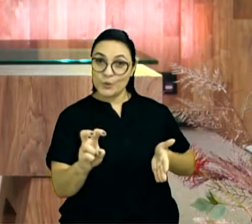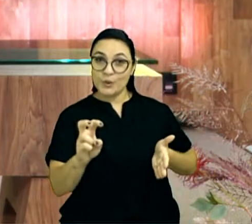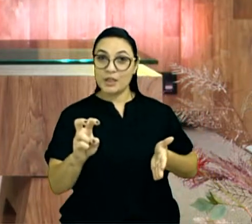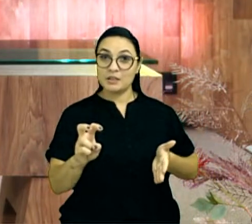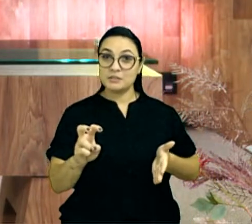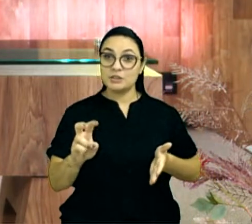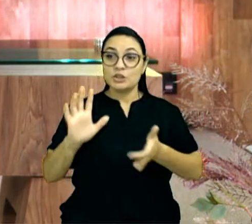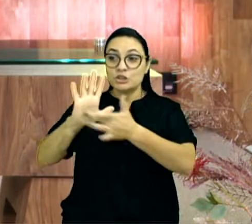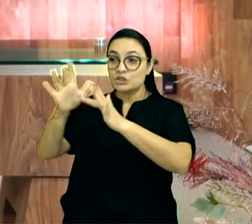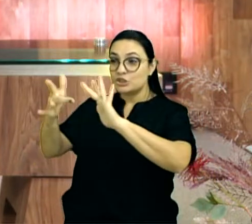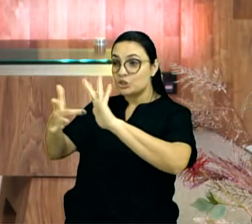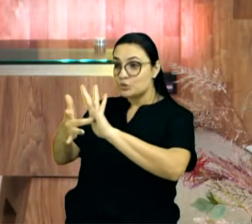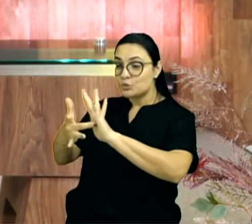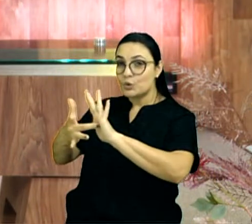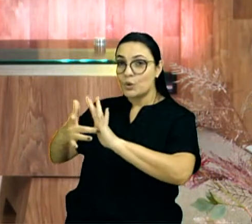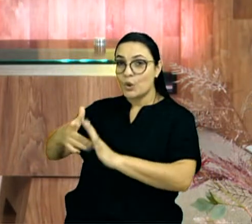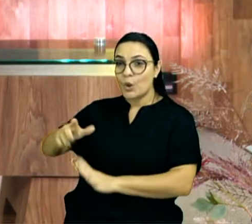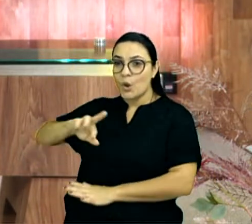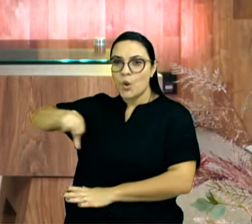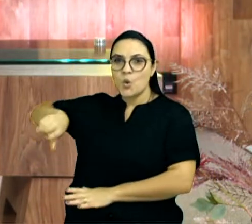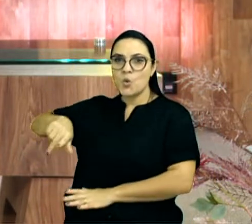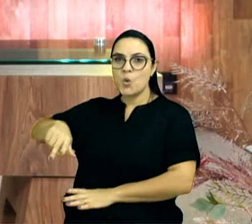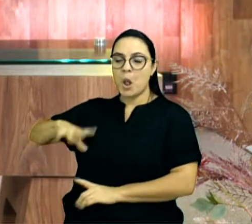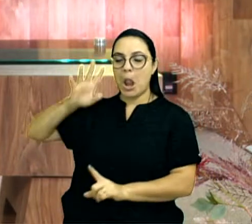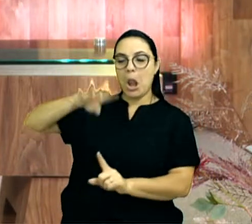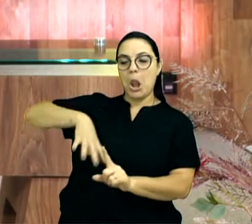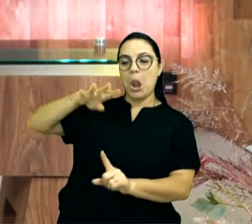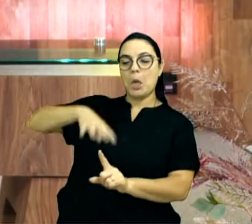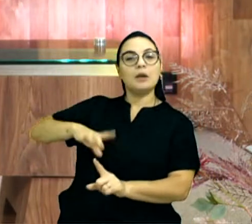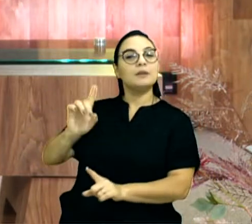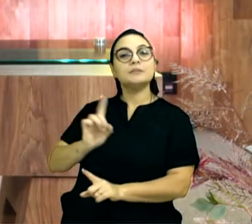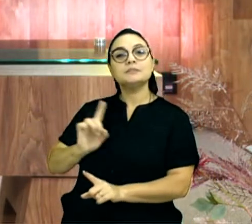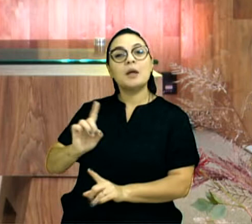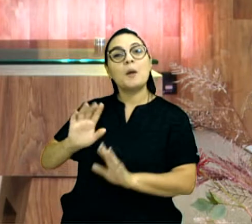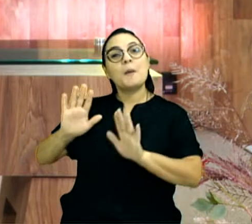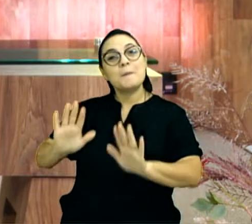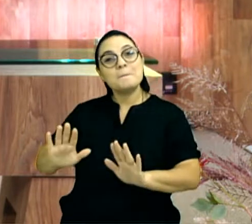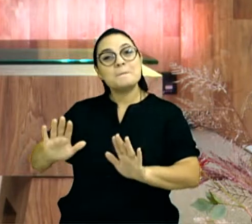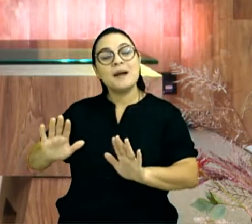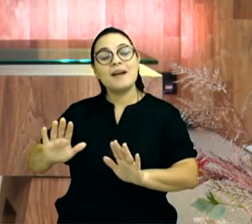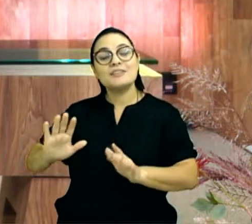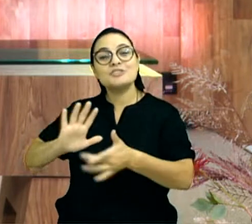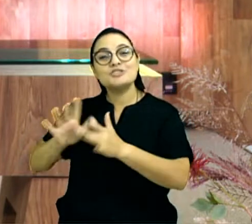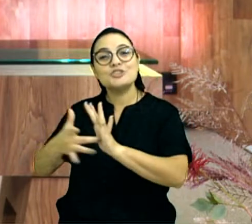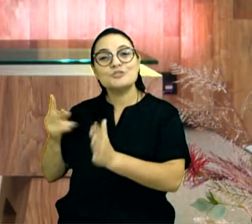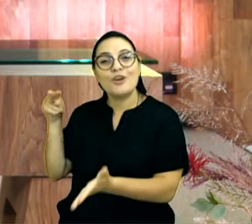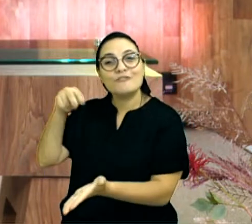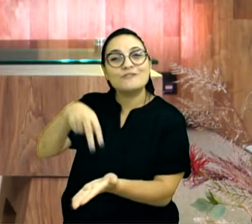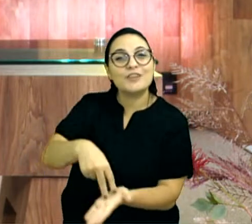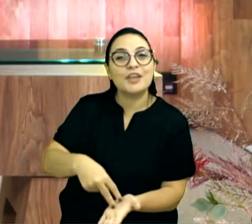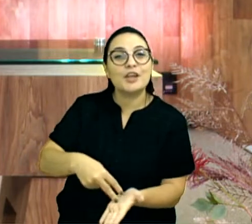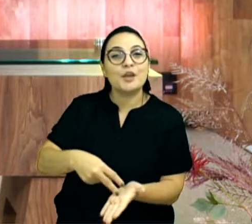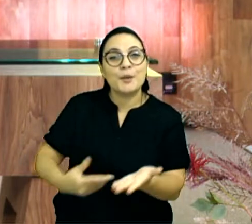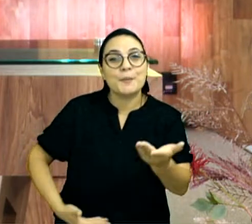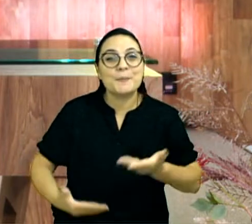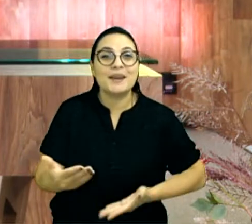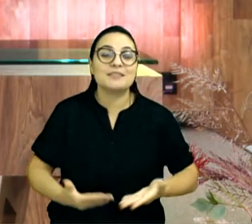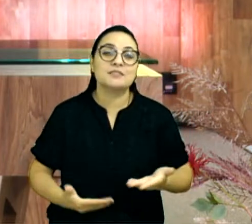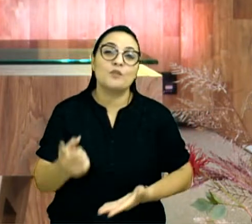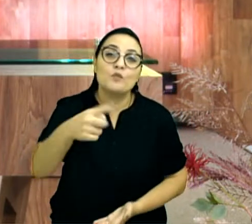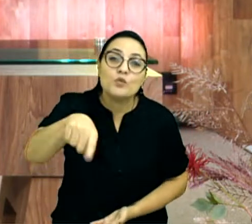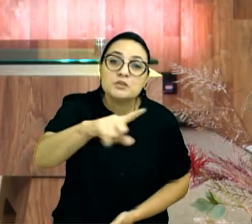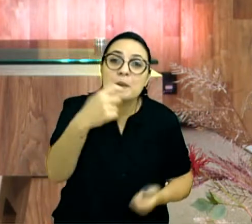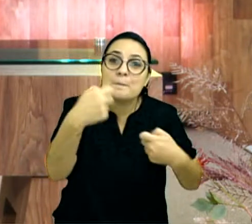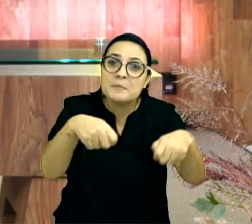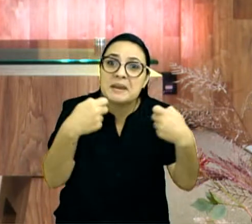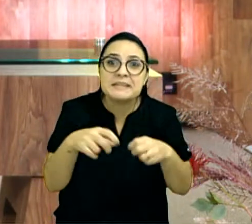servido, mas para servir e dar a sua vida em resgate por muitos. Siga o exemplo